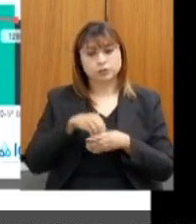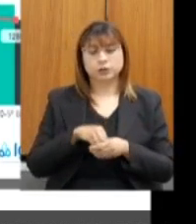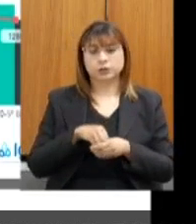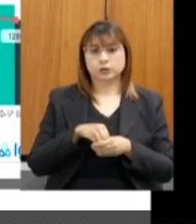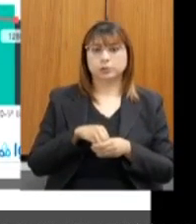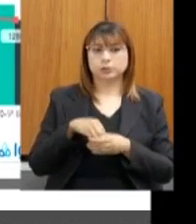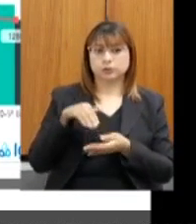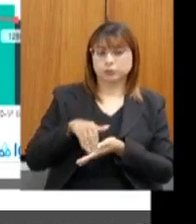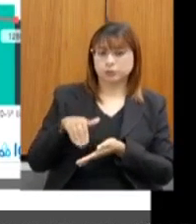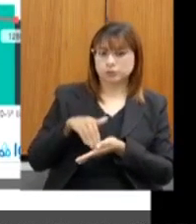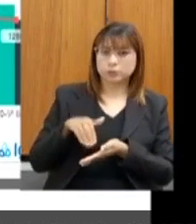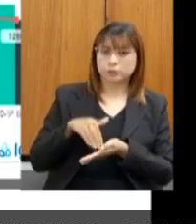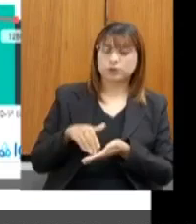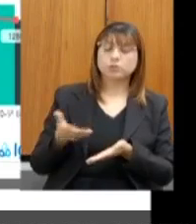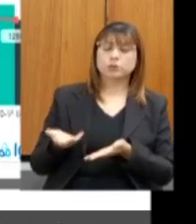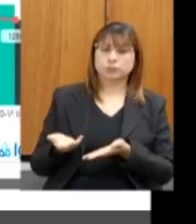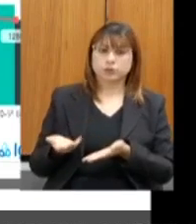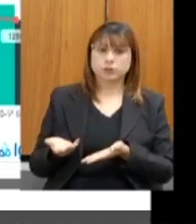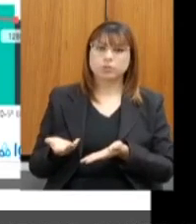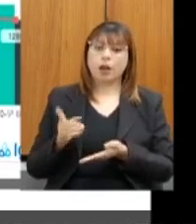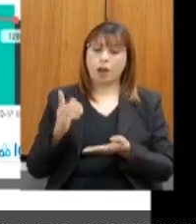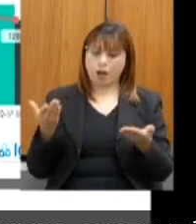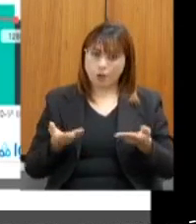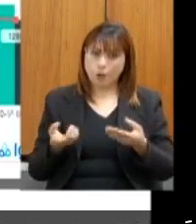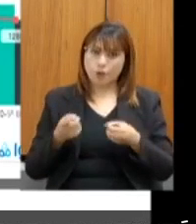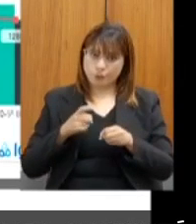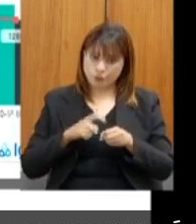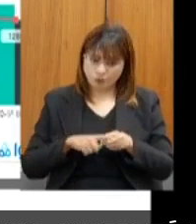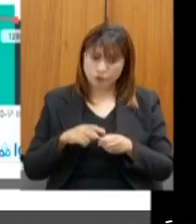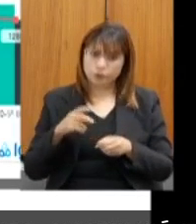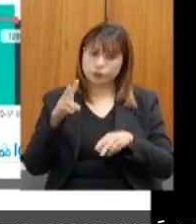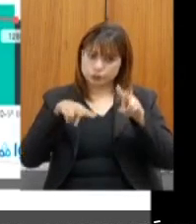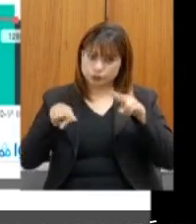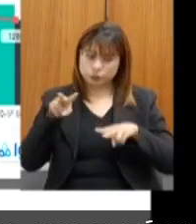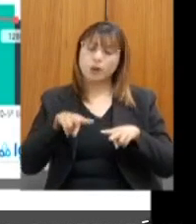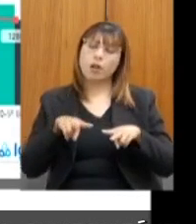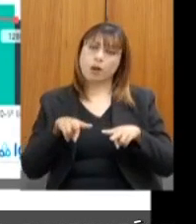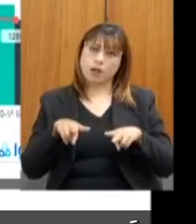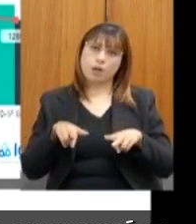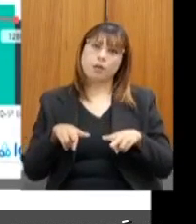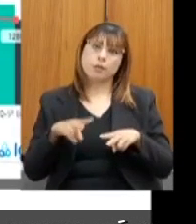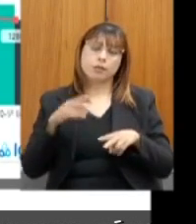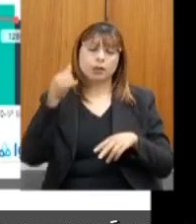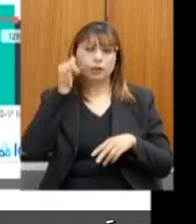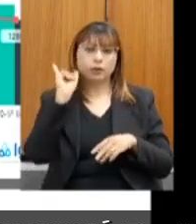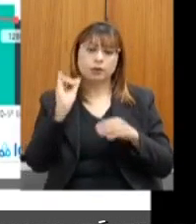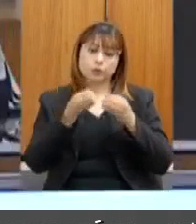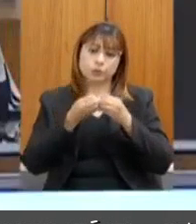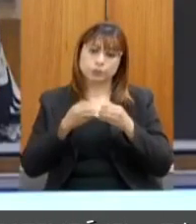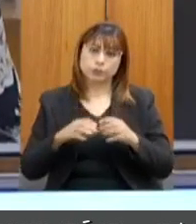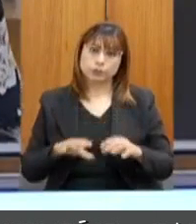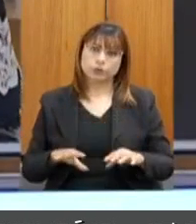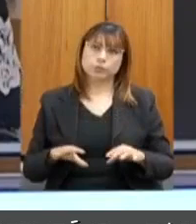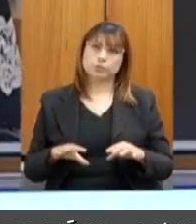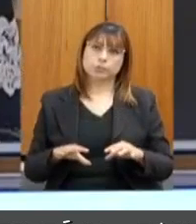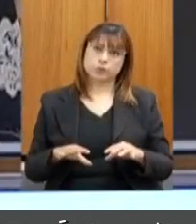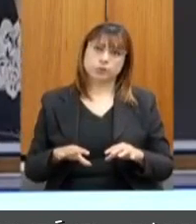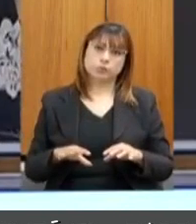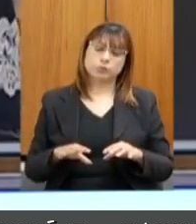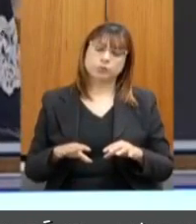-los prontos para, partir agora da retomada da vistoria, que nós não prejudicássemos esses